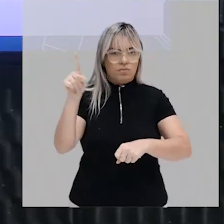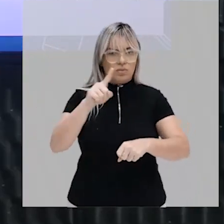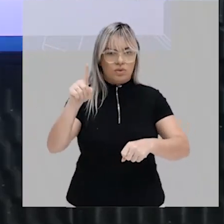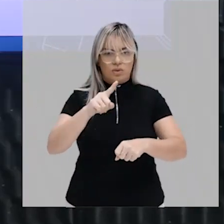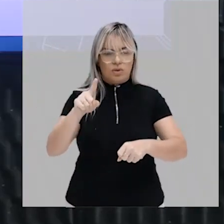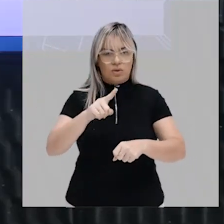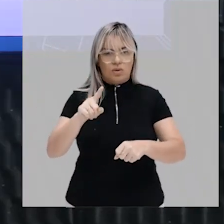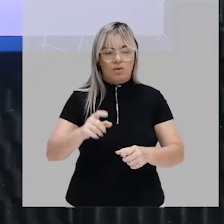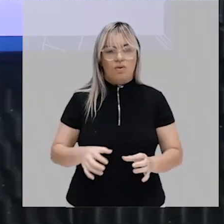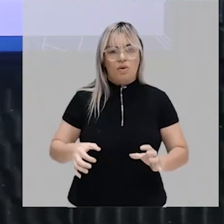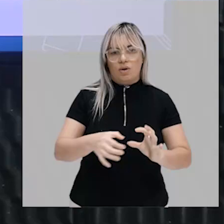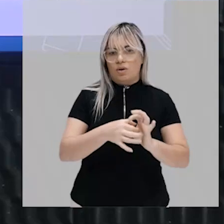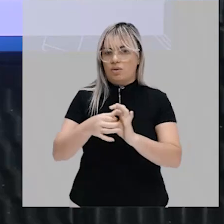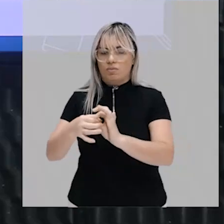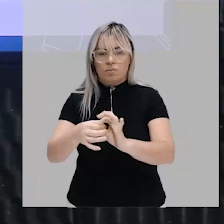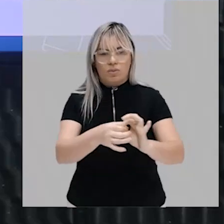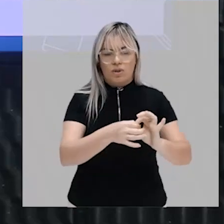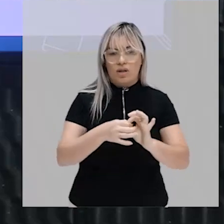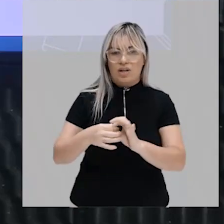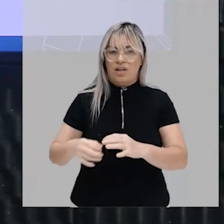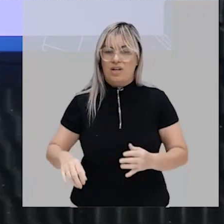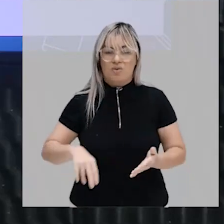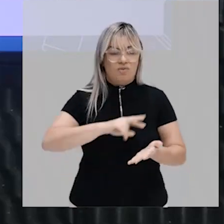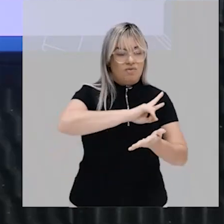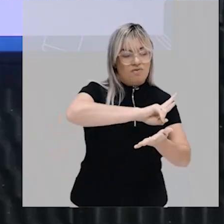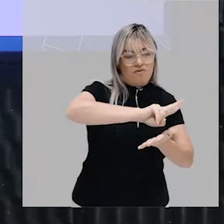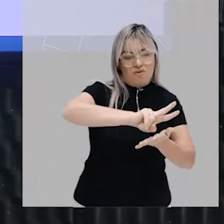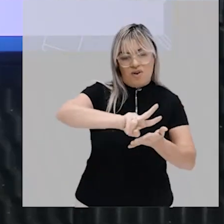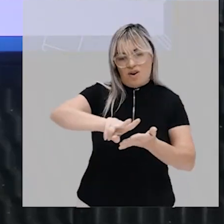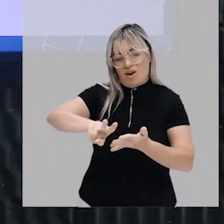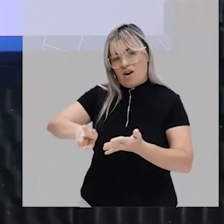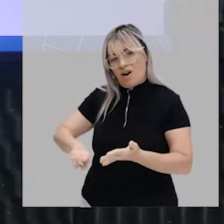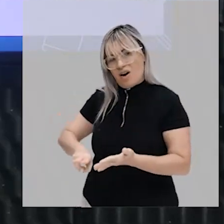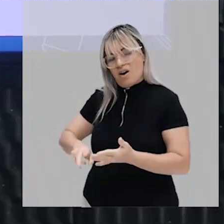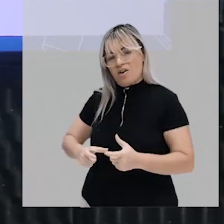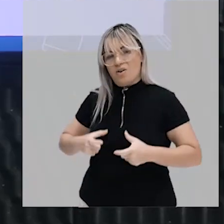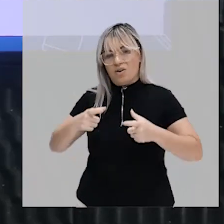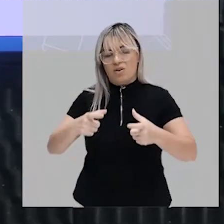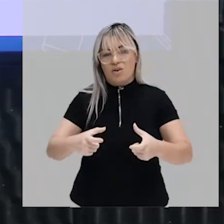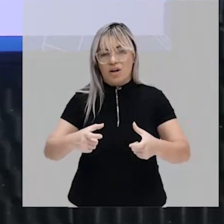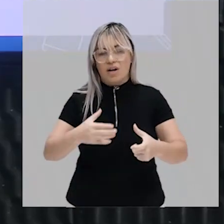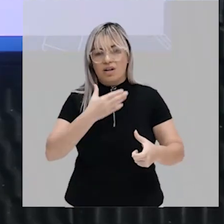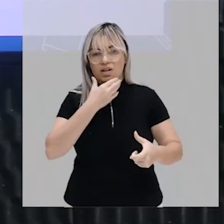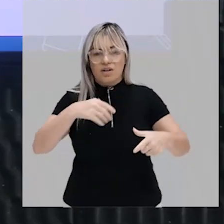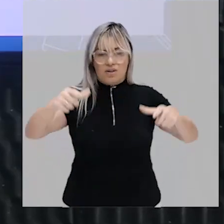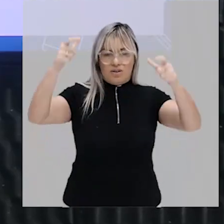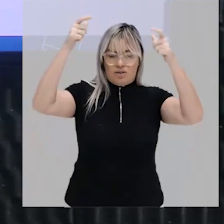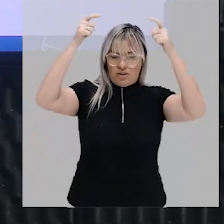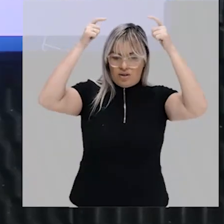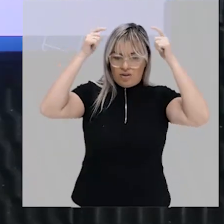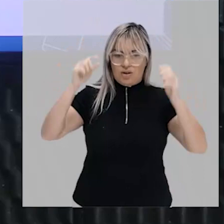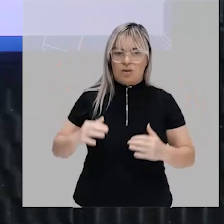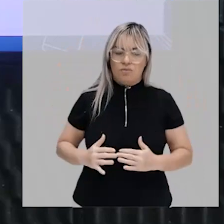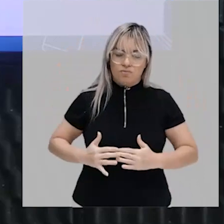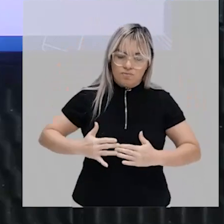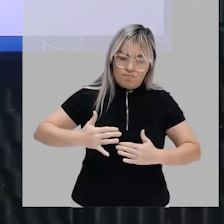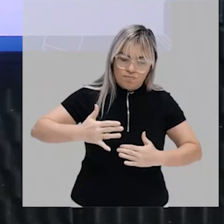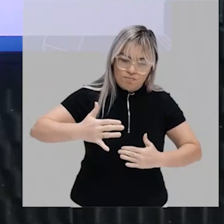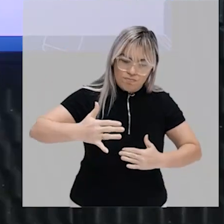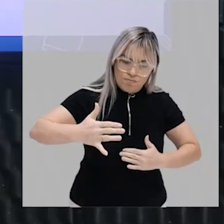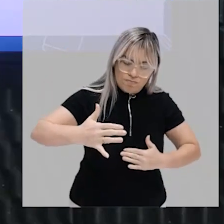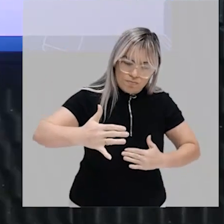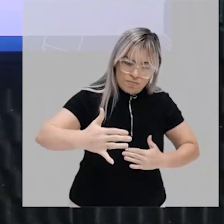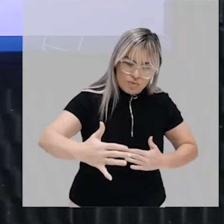eles eram vários reinos diferentes que foram com o passado tempo se unindo até se transformar nos países